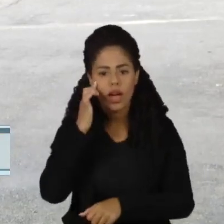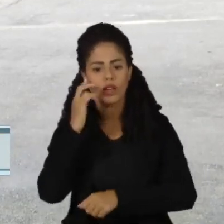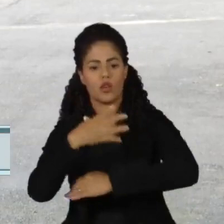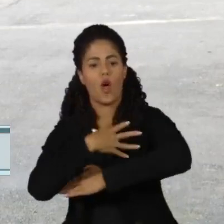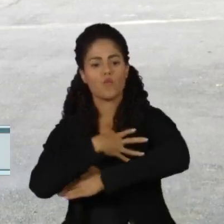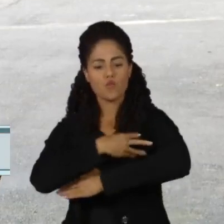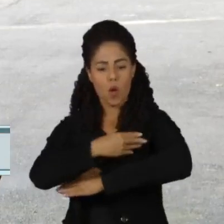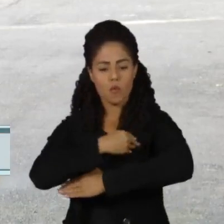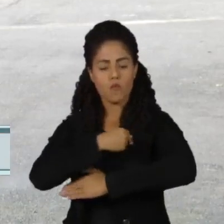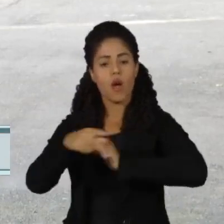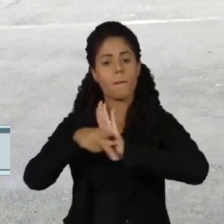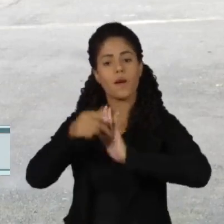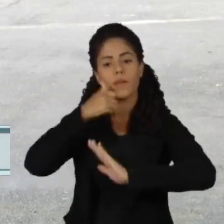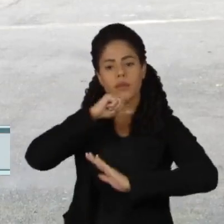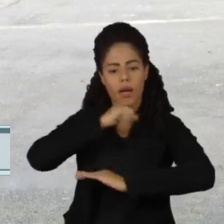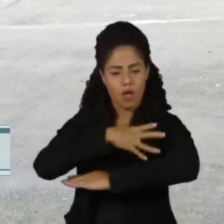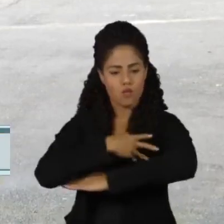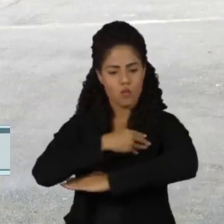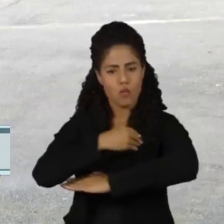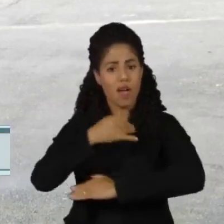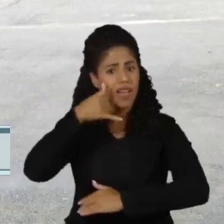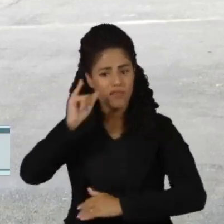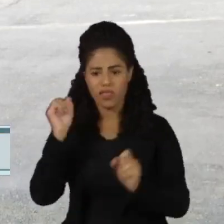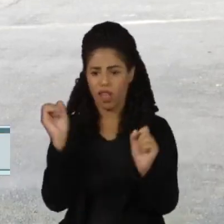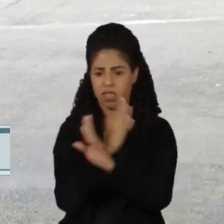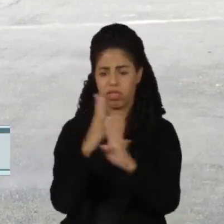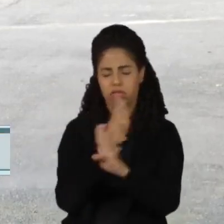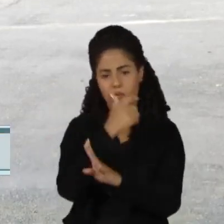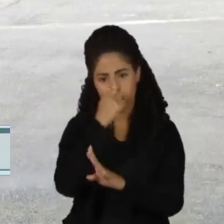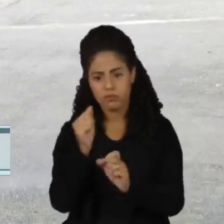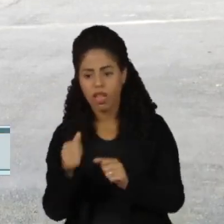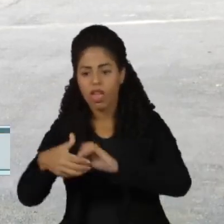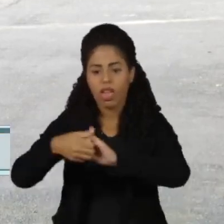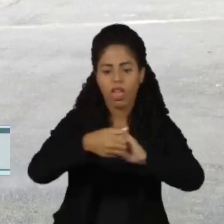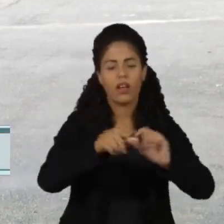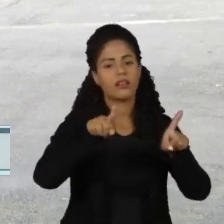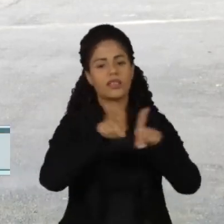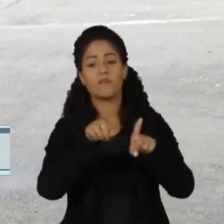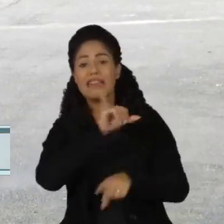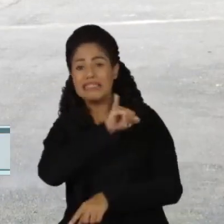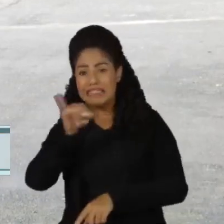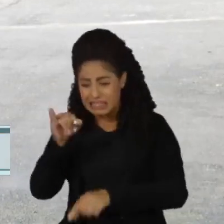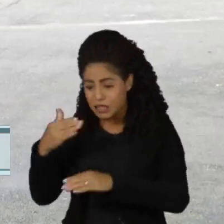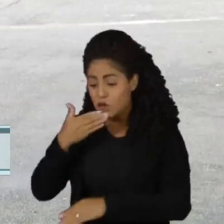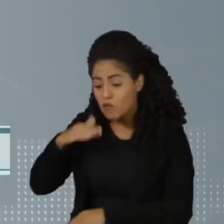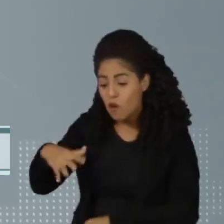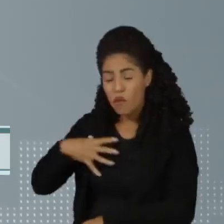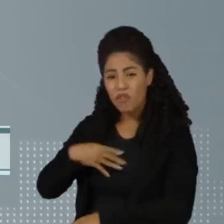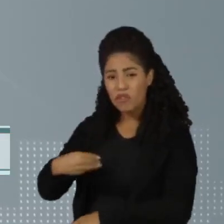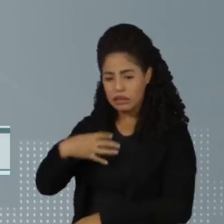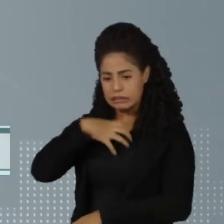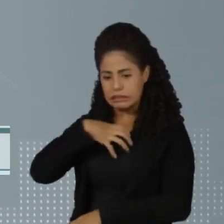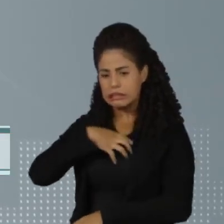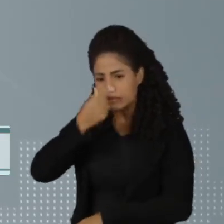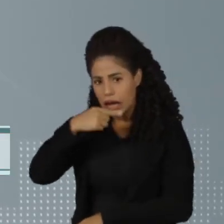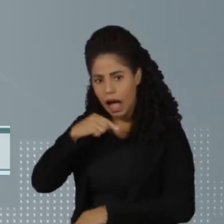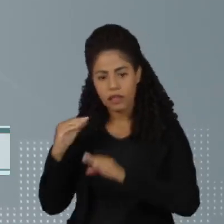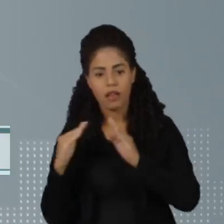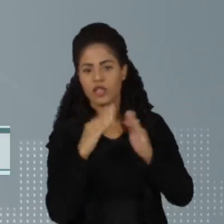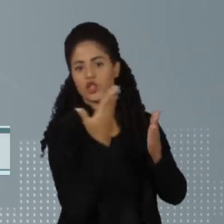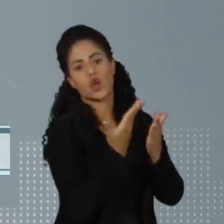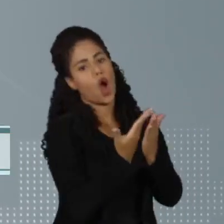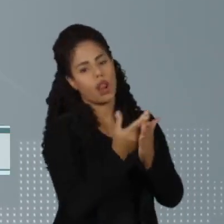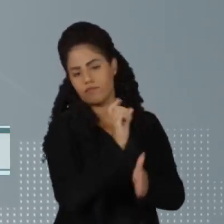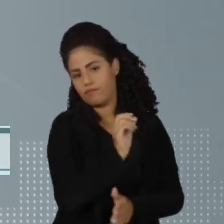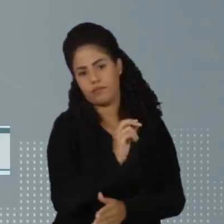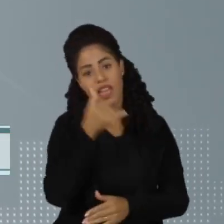aleitamento materno, evitar aglomerações e não enviar crianças com sintomas à escola. Febre,